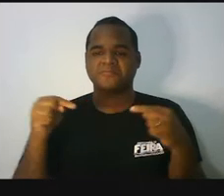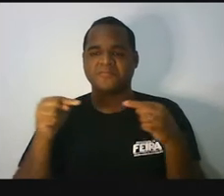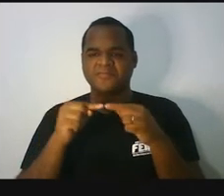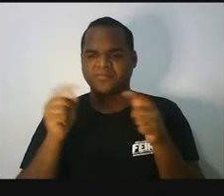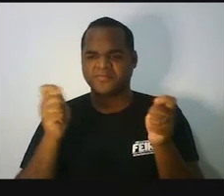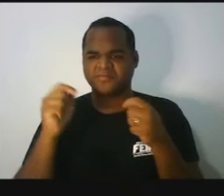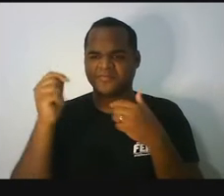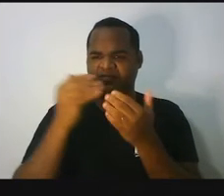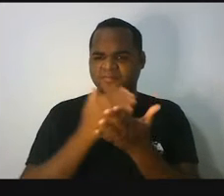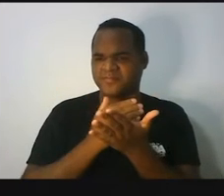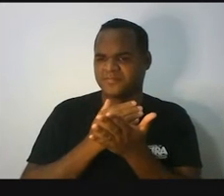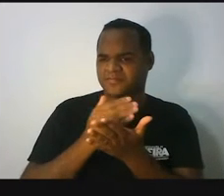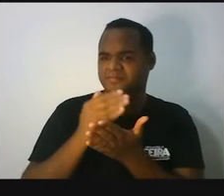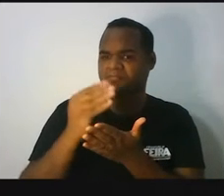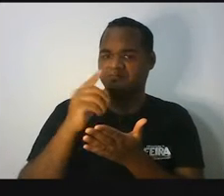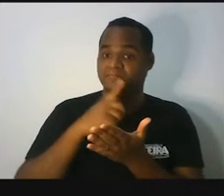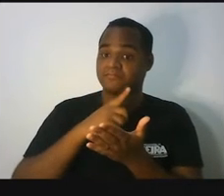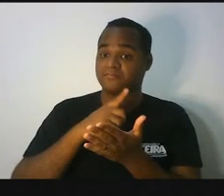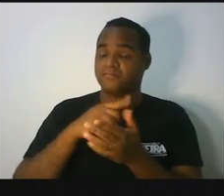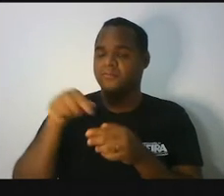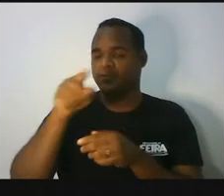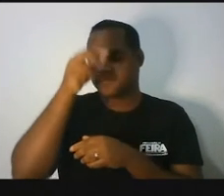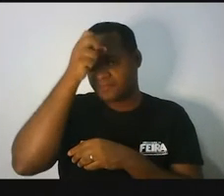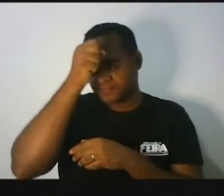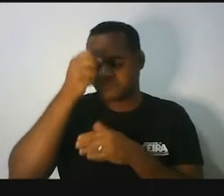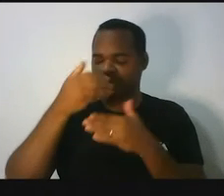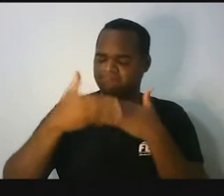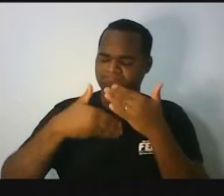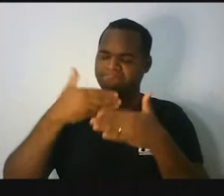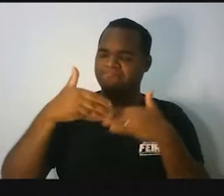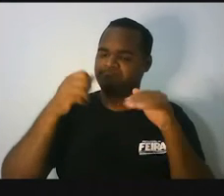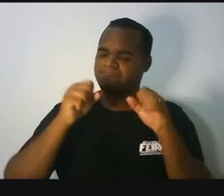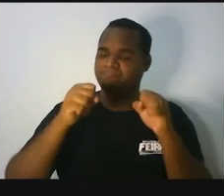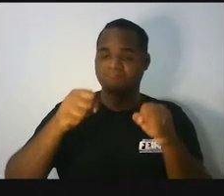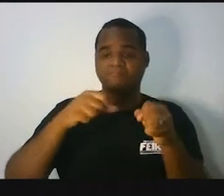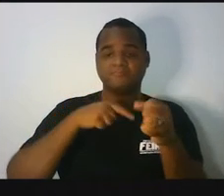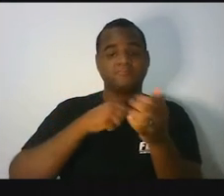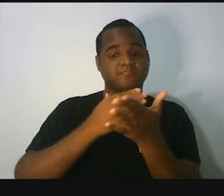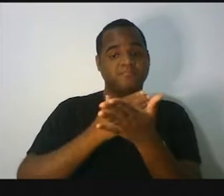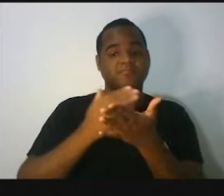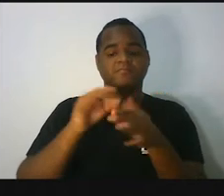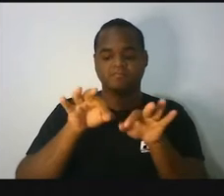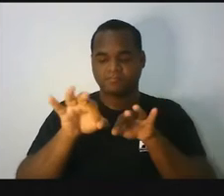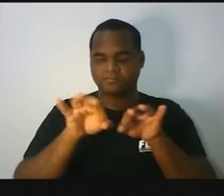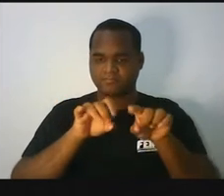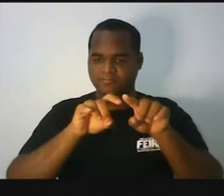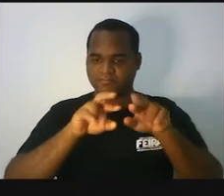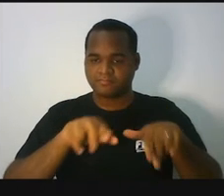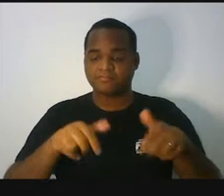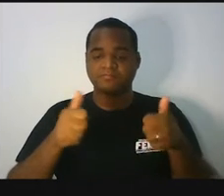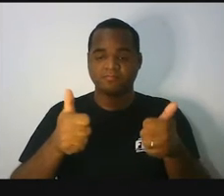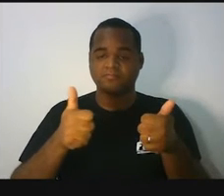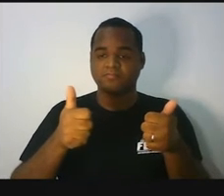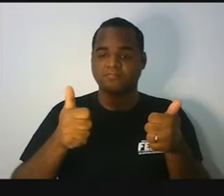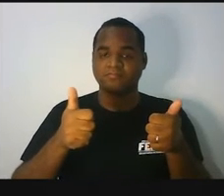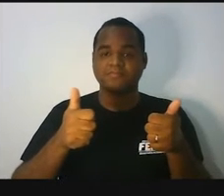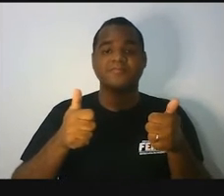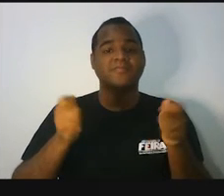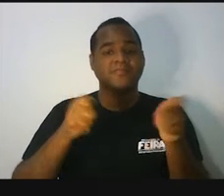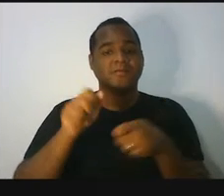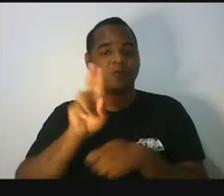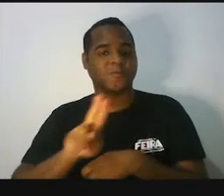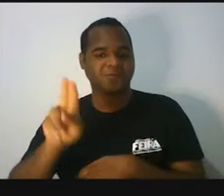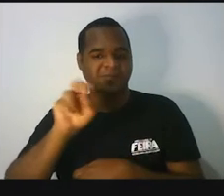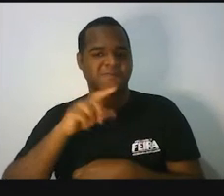a aprender, né, a gente vai dar um pontapé inicial a aprender, resolver situações usando